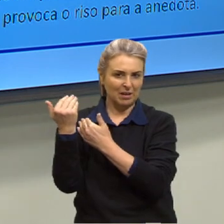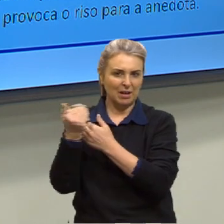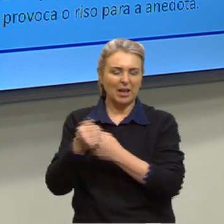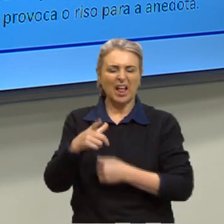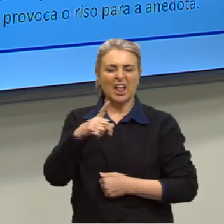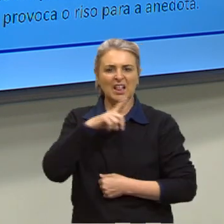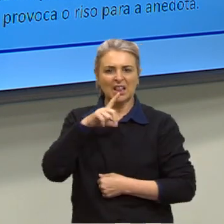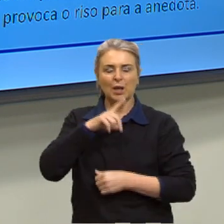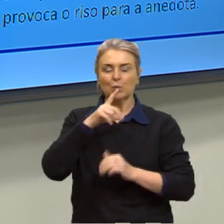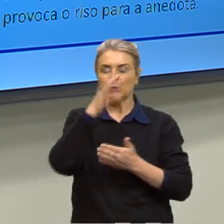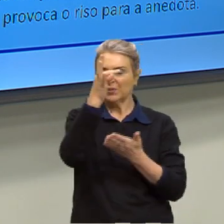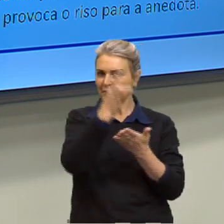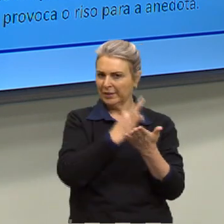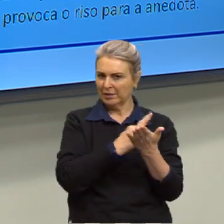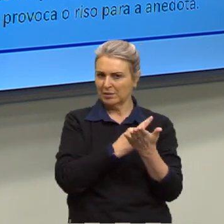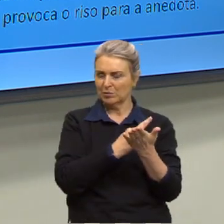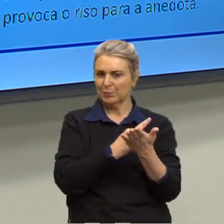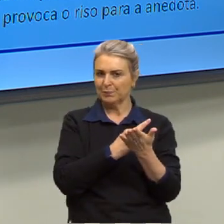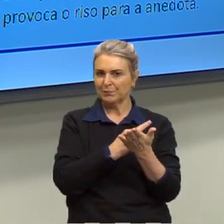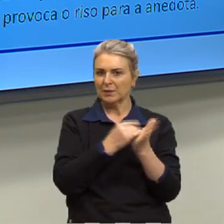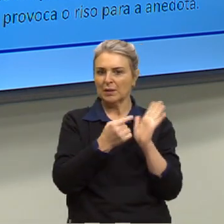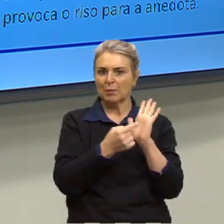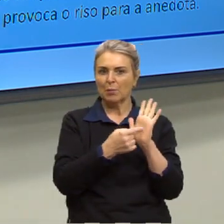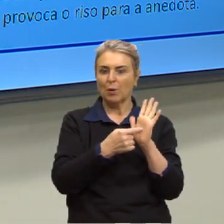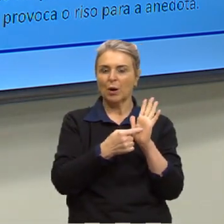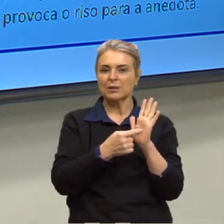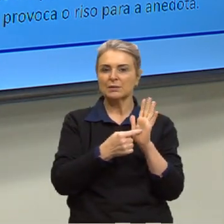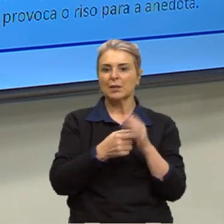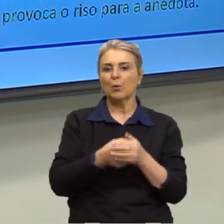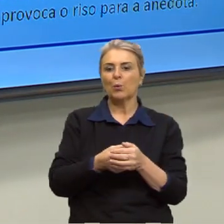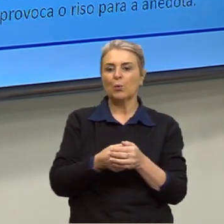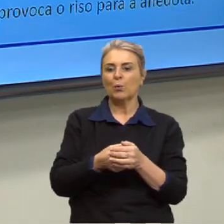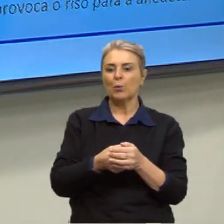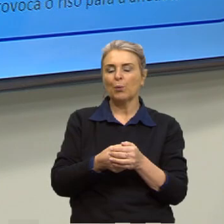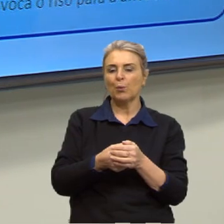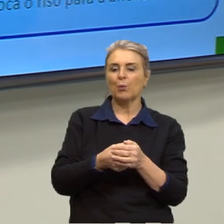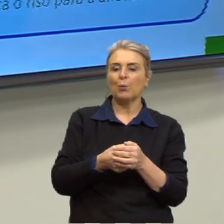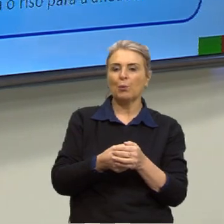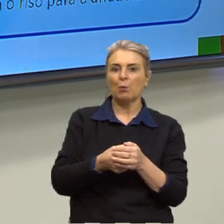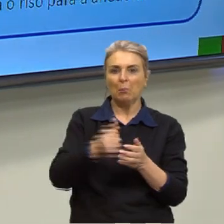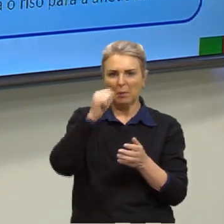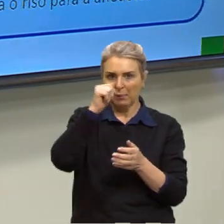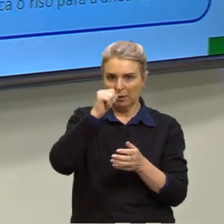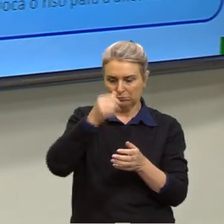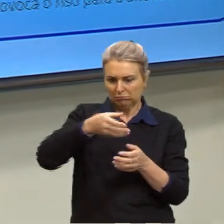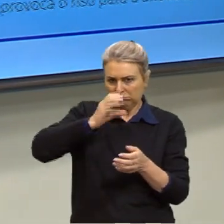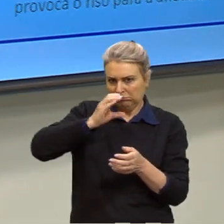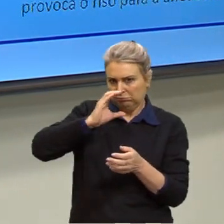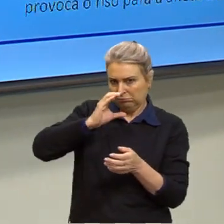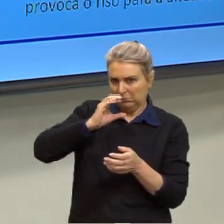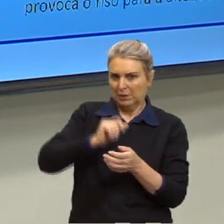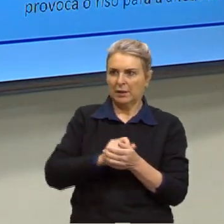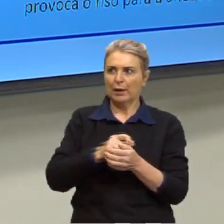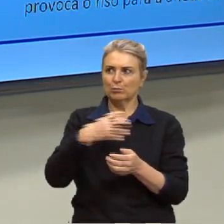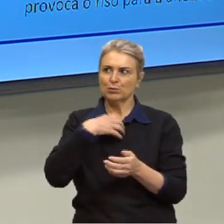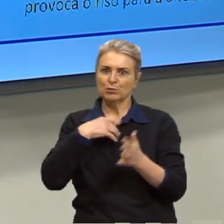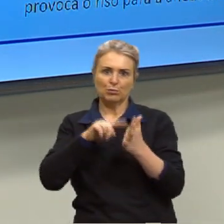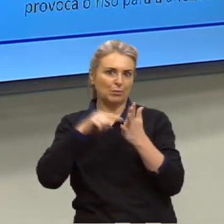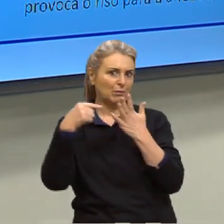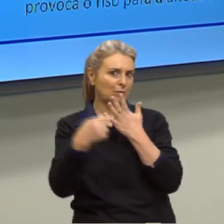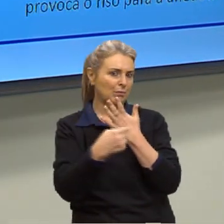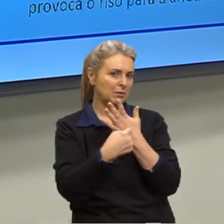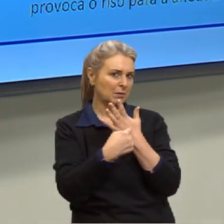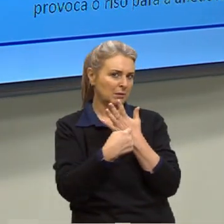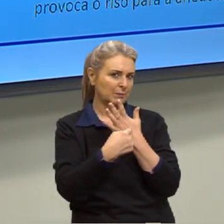um texto que fala sobre beber de sentido metaforizado. O que que era isso? Lá no texto